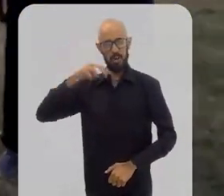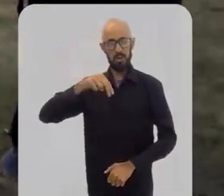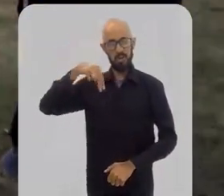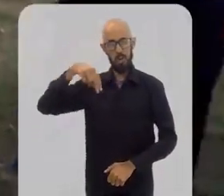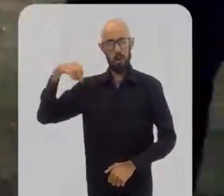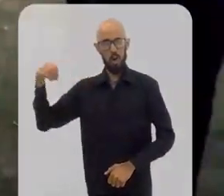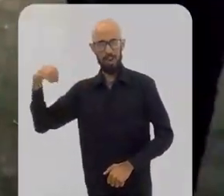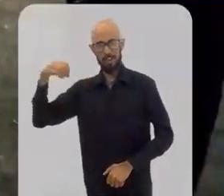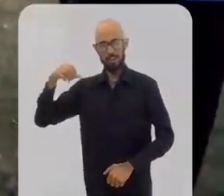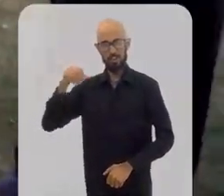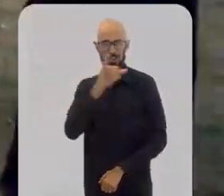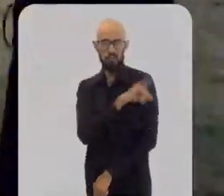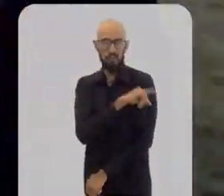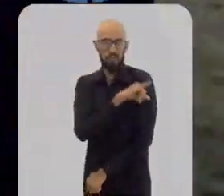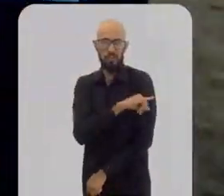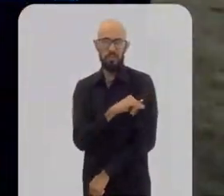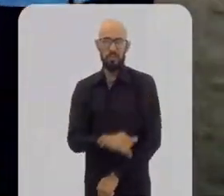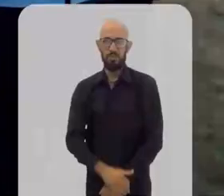fluminense.